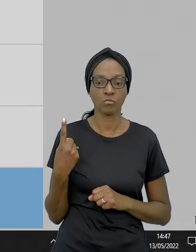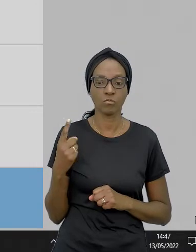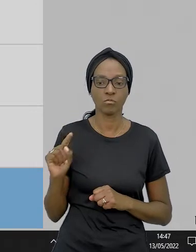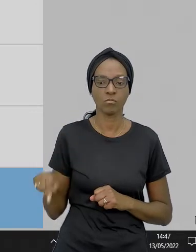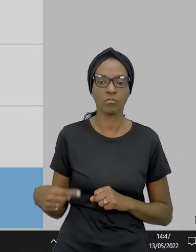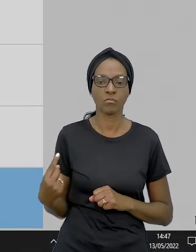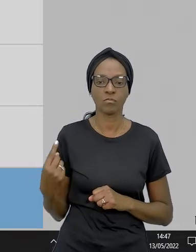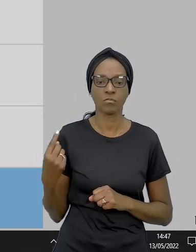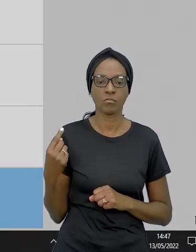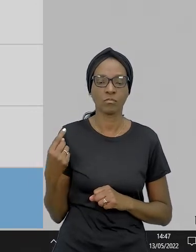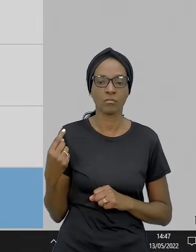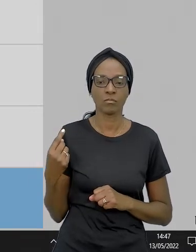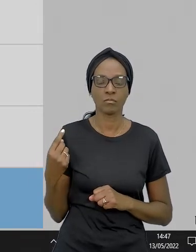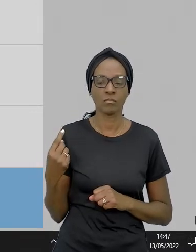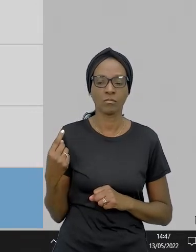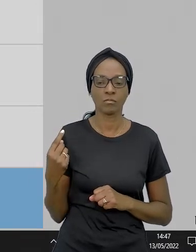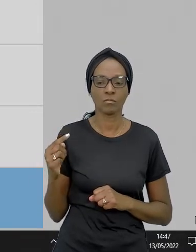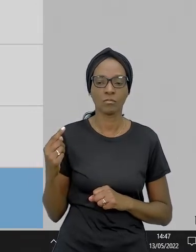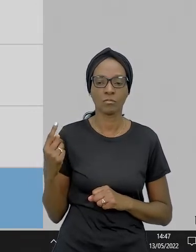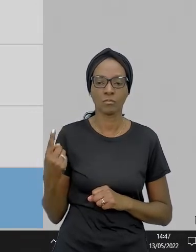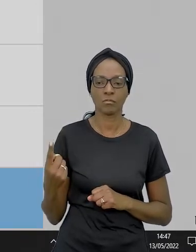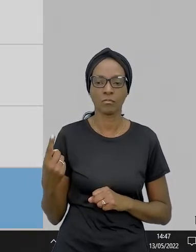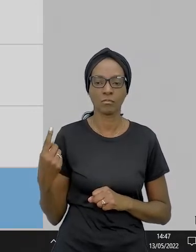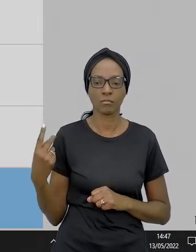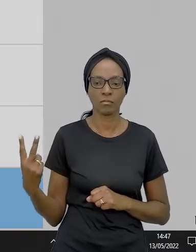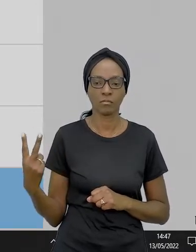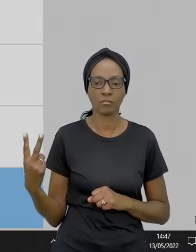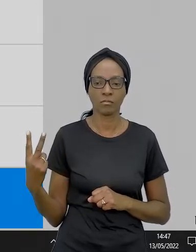1,12.